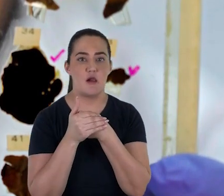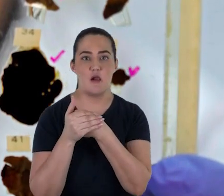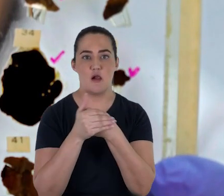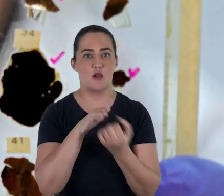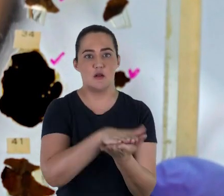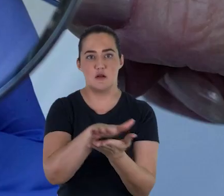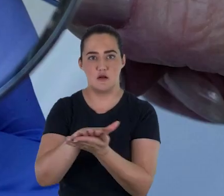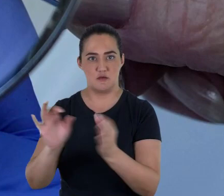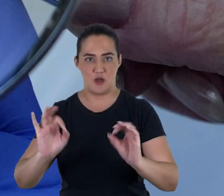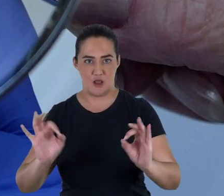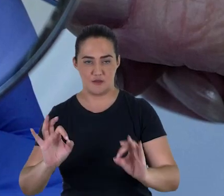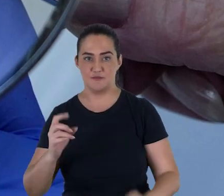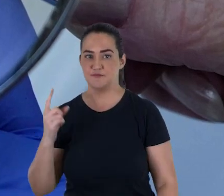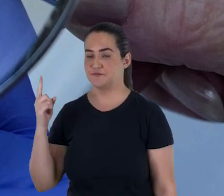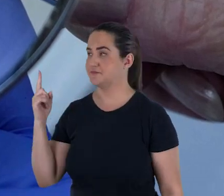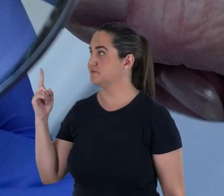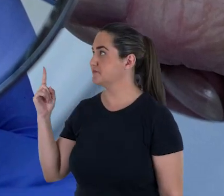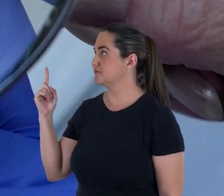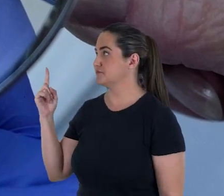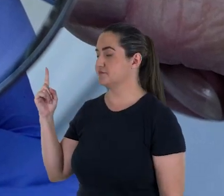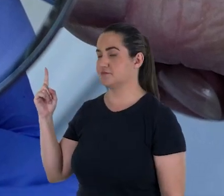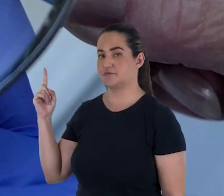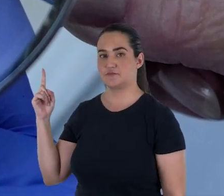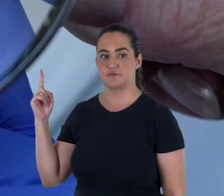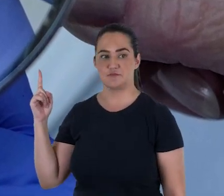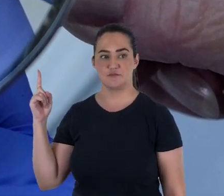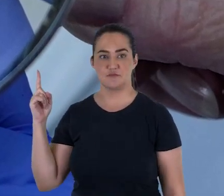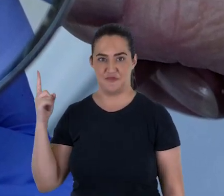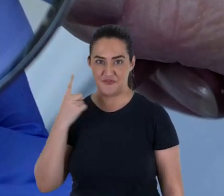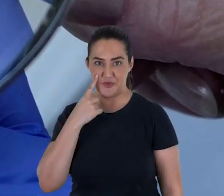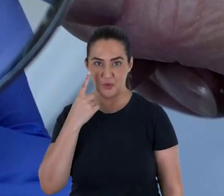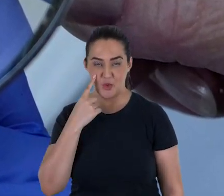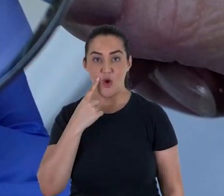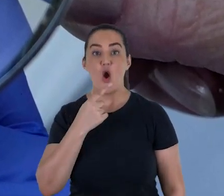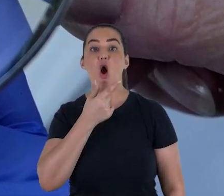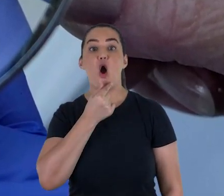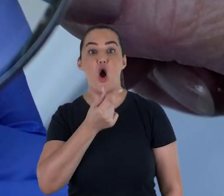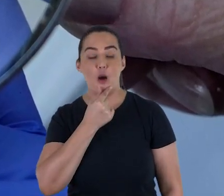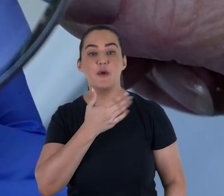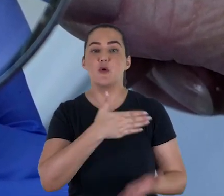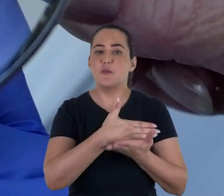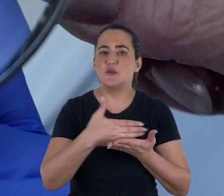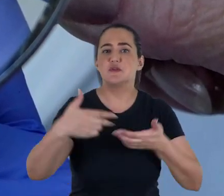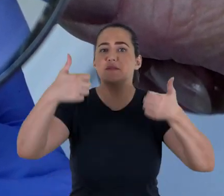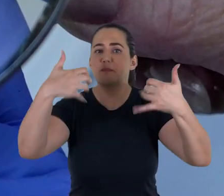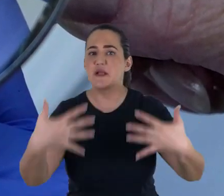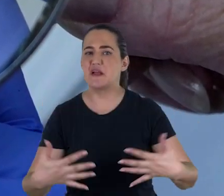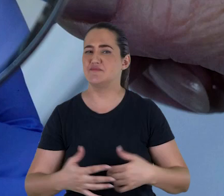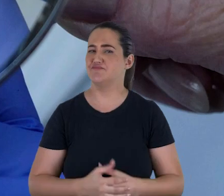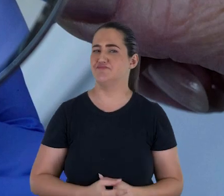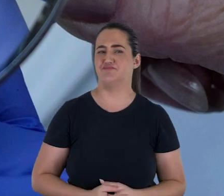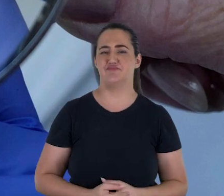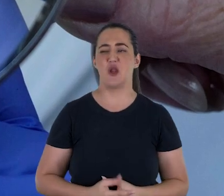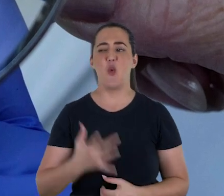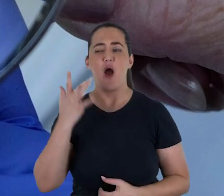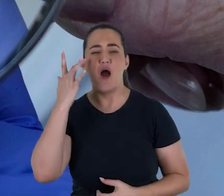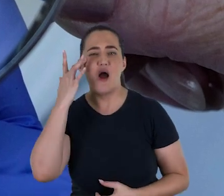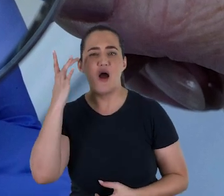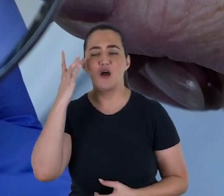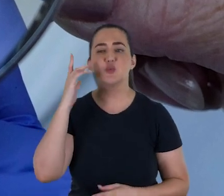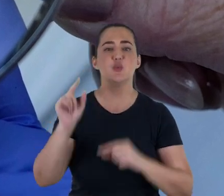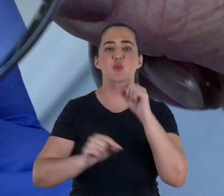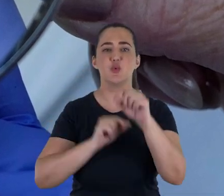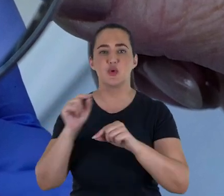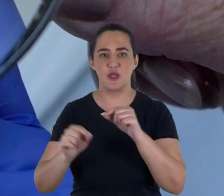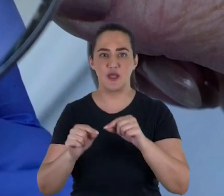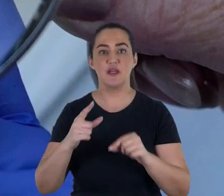estudiosos. Rachel Shanks, na época editor da Bibicó Archaeology Review, dizia que um palpite razoável